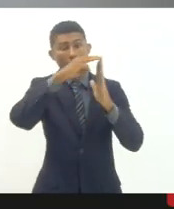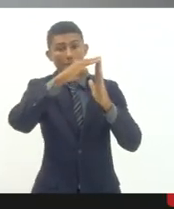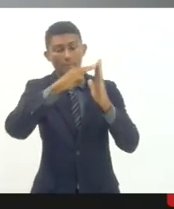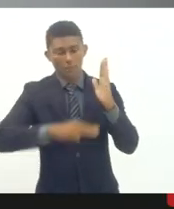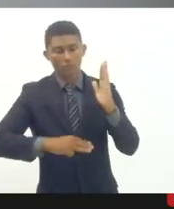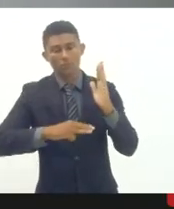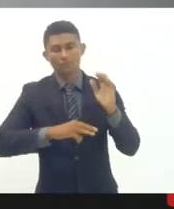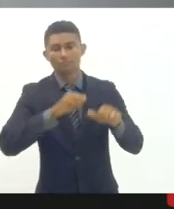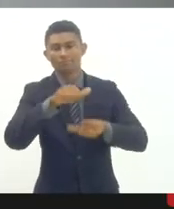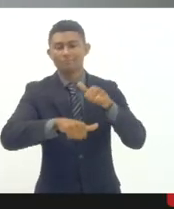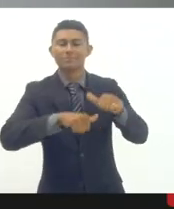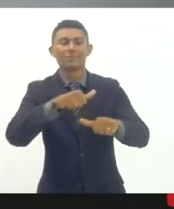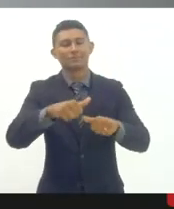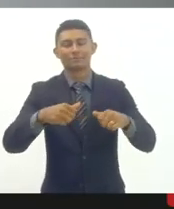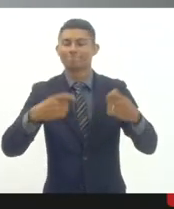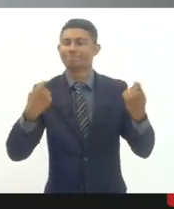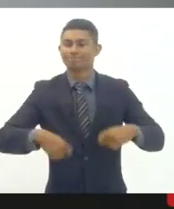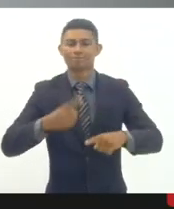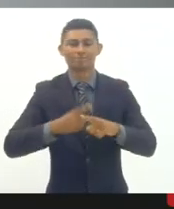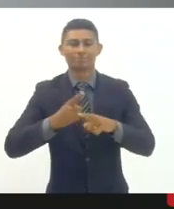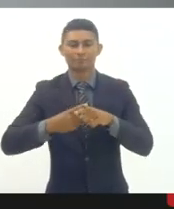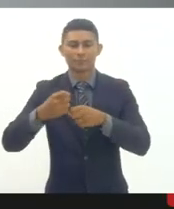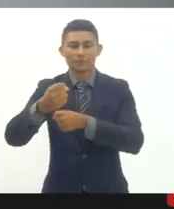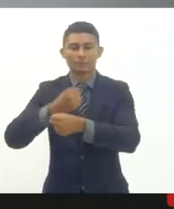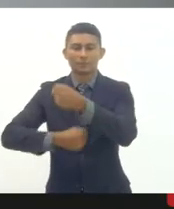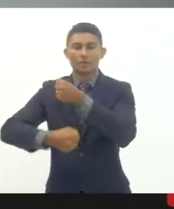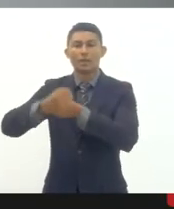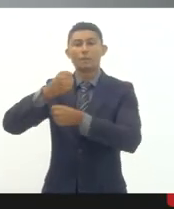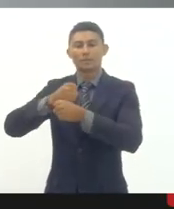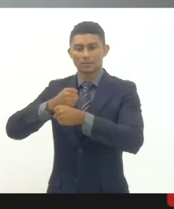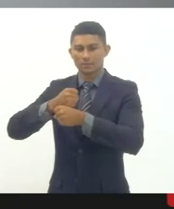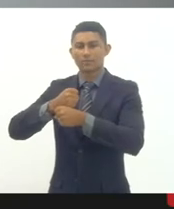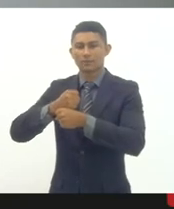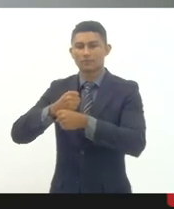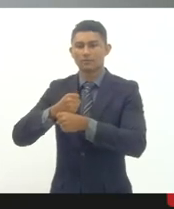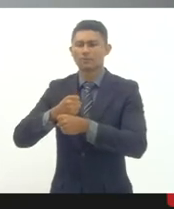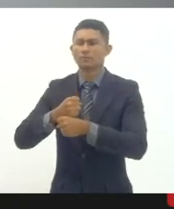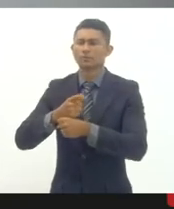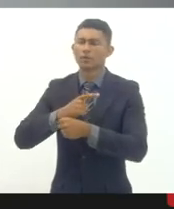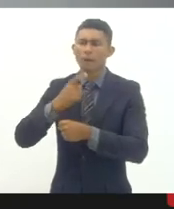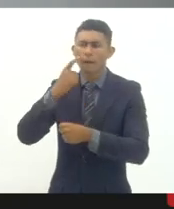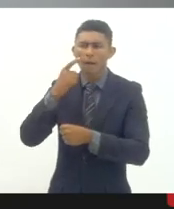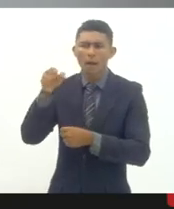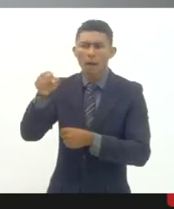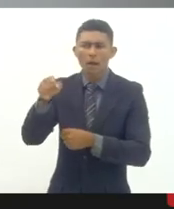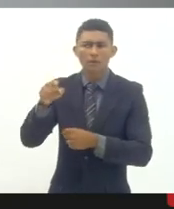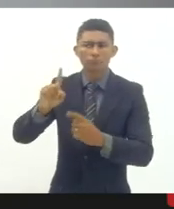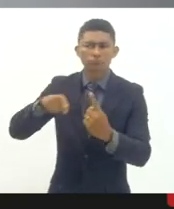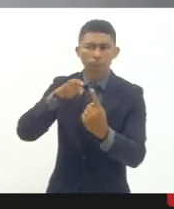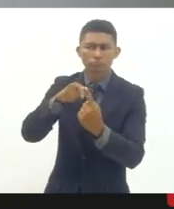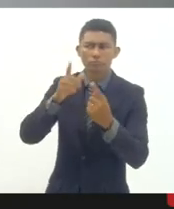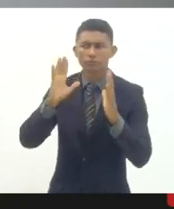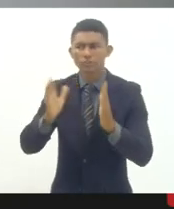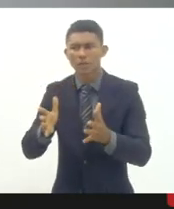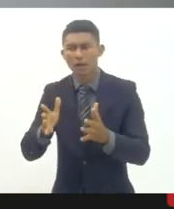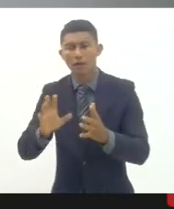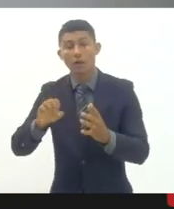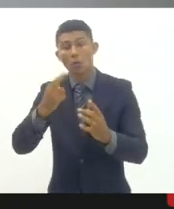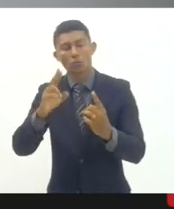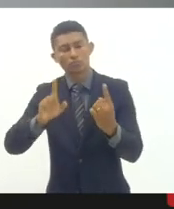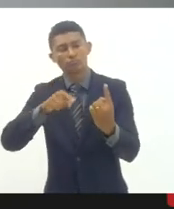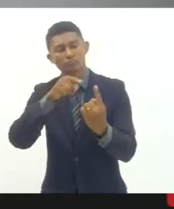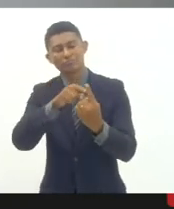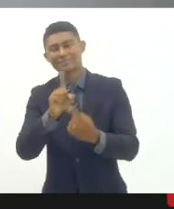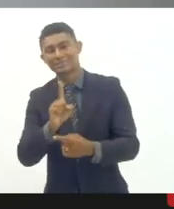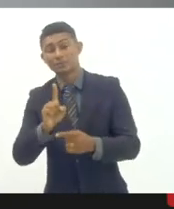metas que até o ano passado a classificação era de parcialmente cumprida não cumprida e esse ano